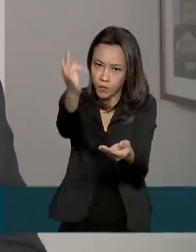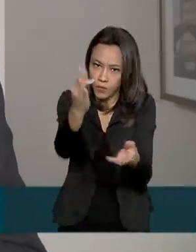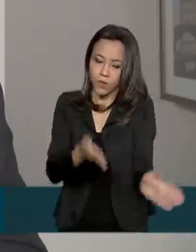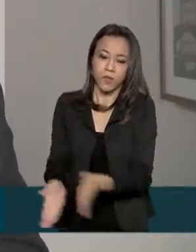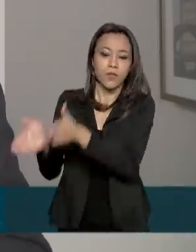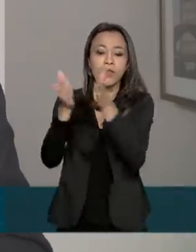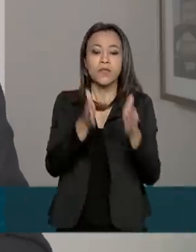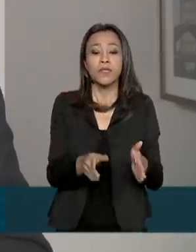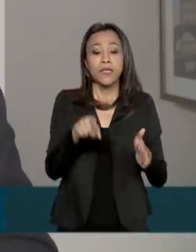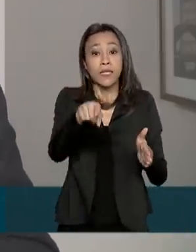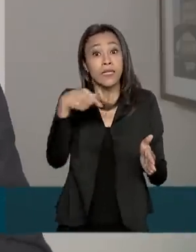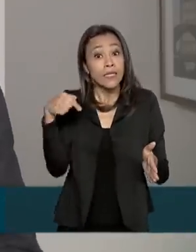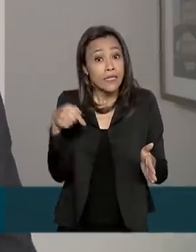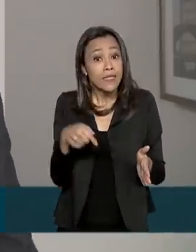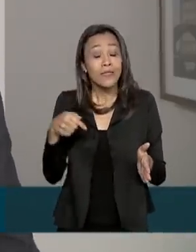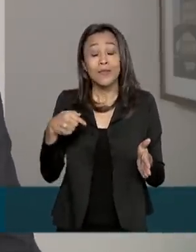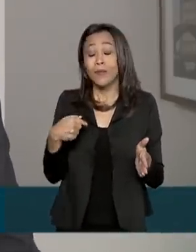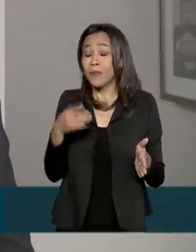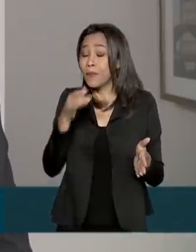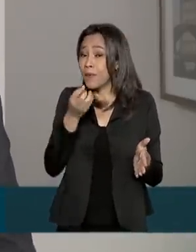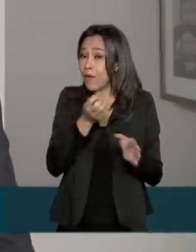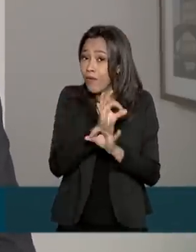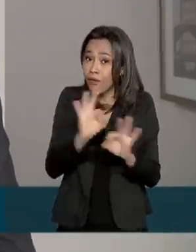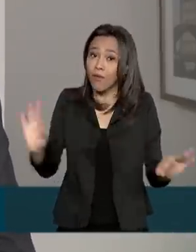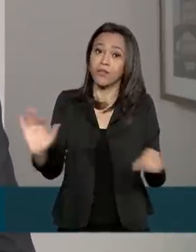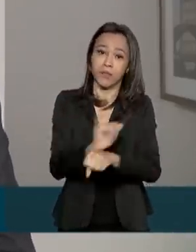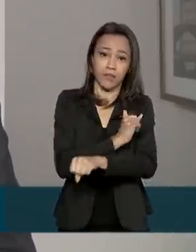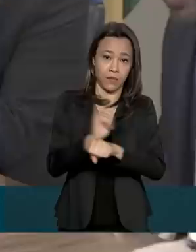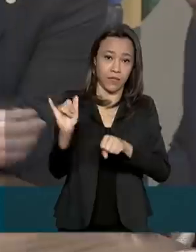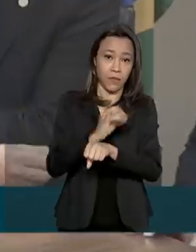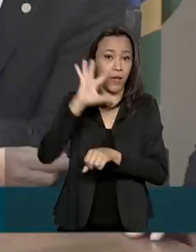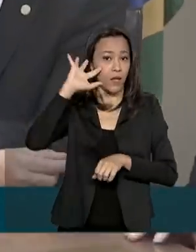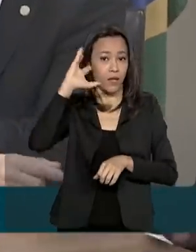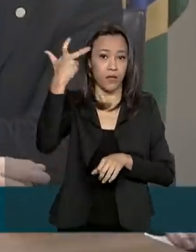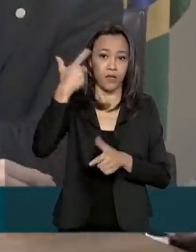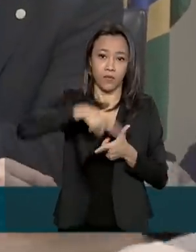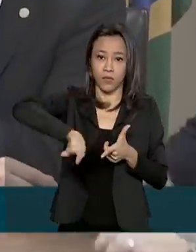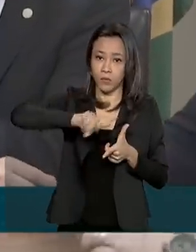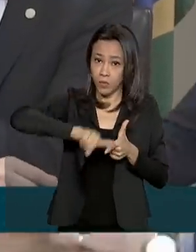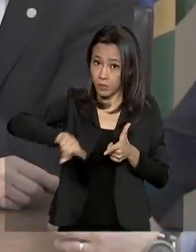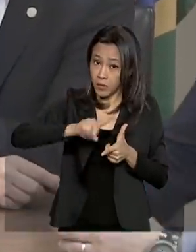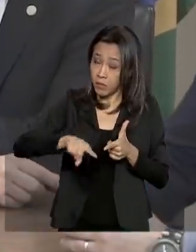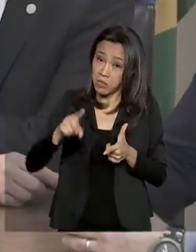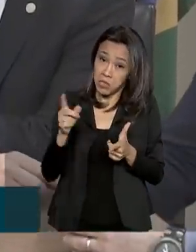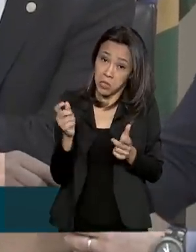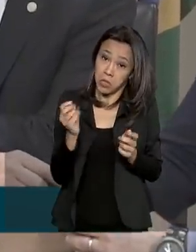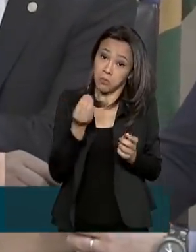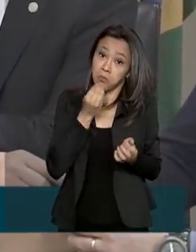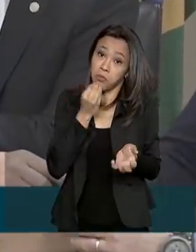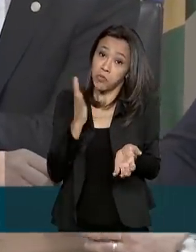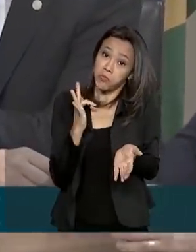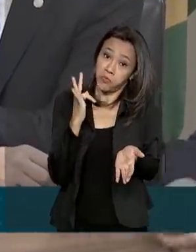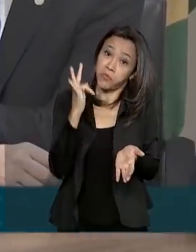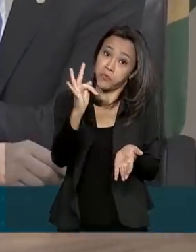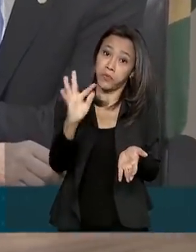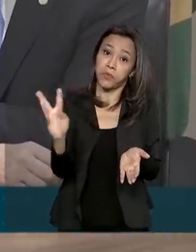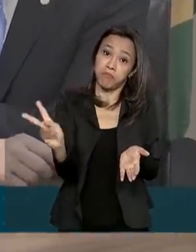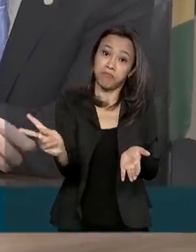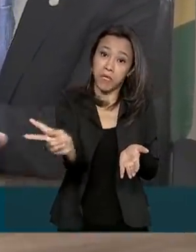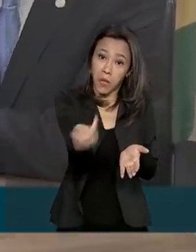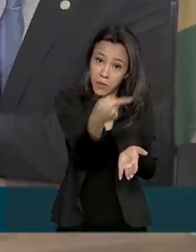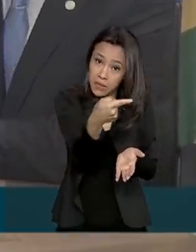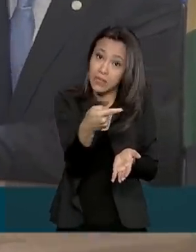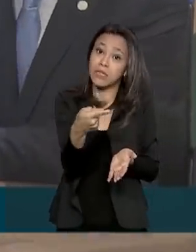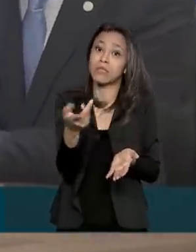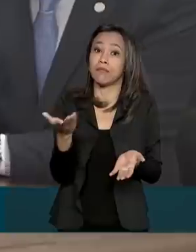de solucionar extrajudicialmente eventuais pretensões que poderiam, inclusive, desaguar no